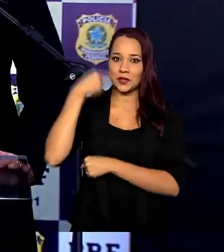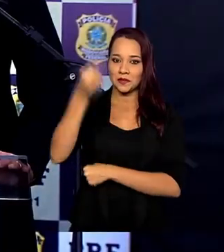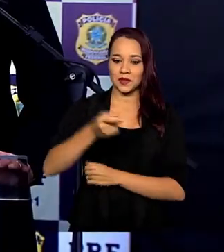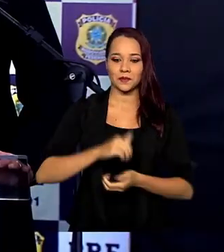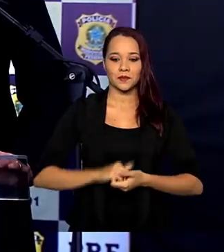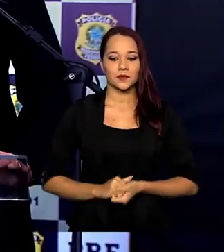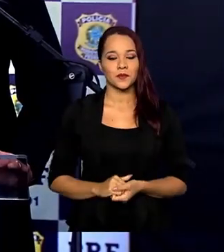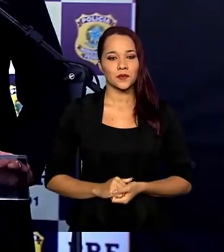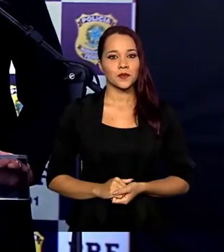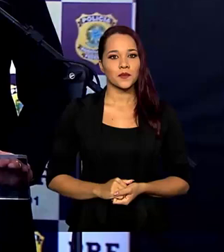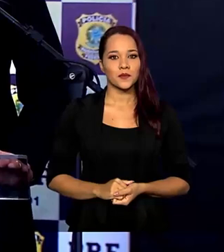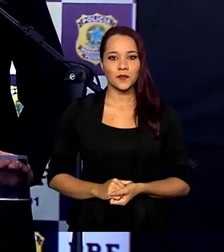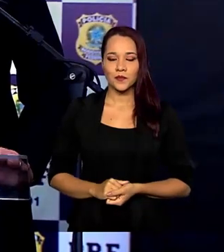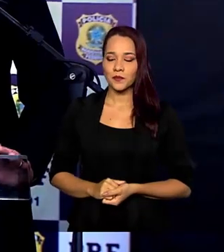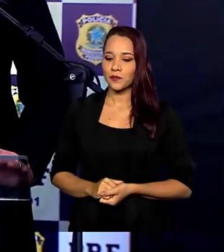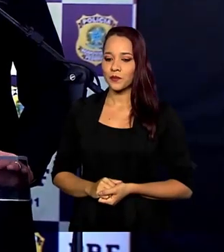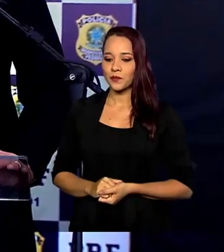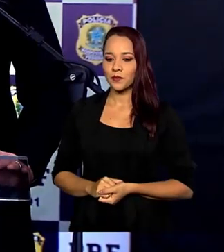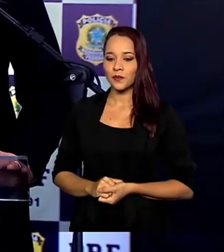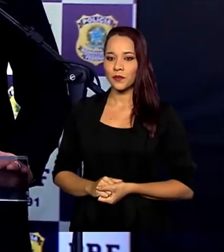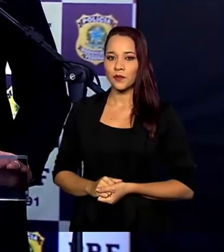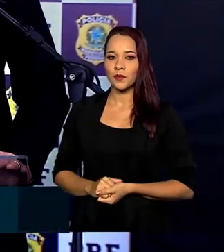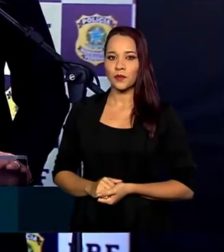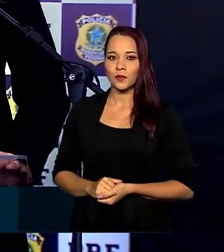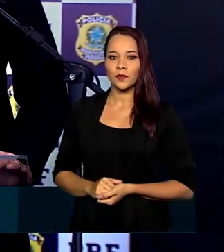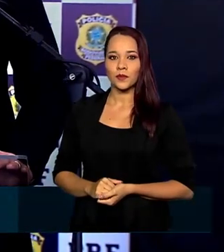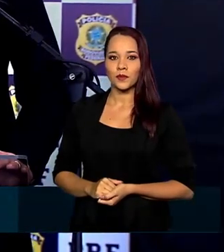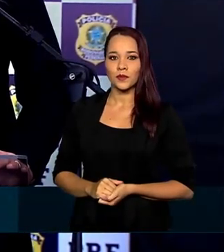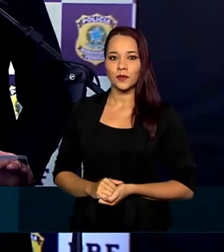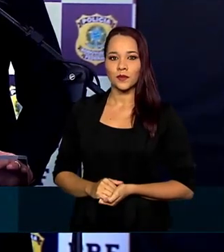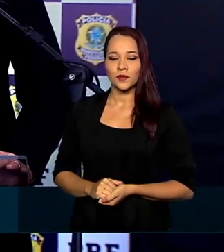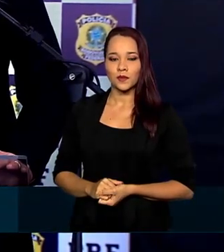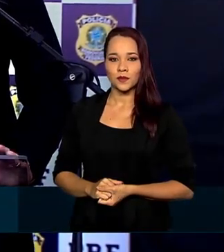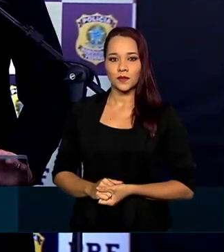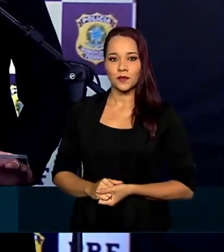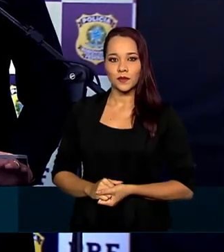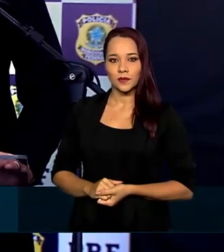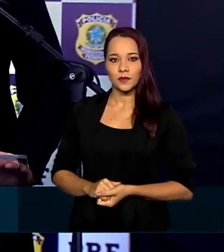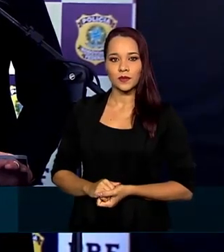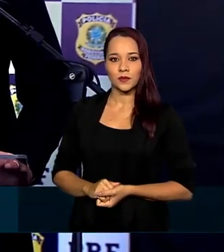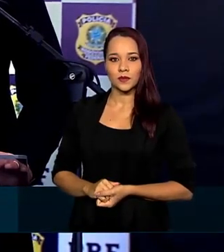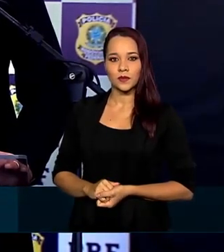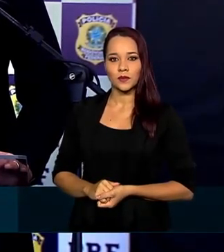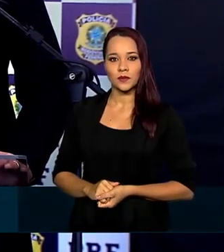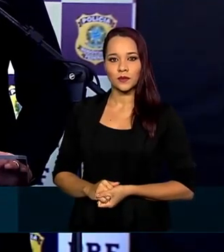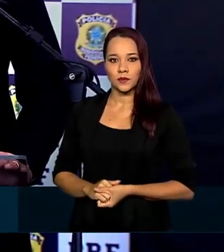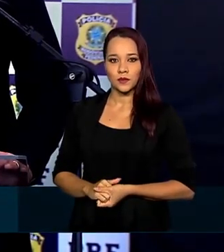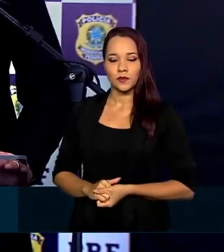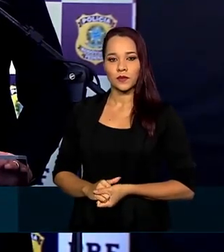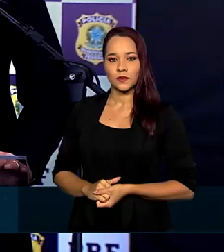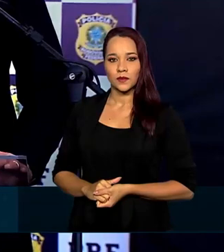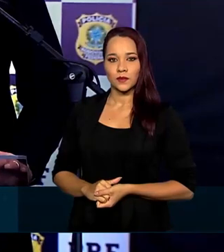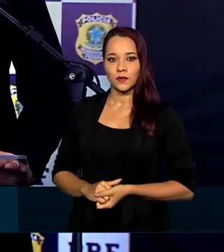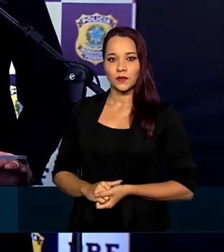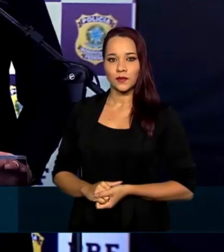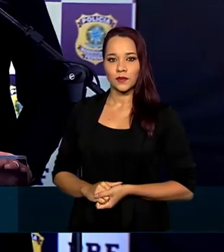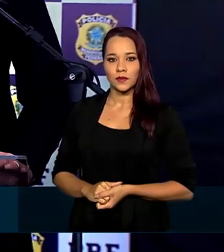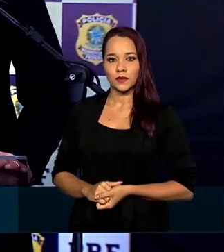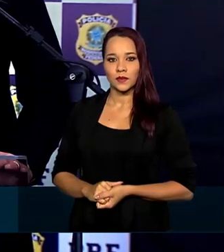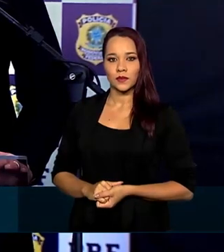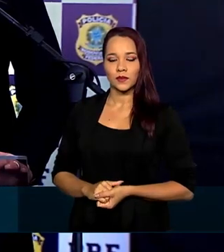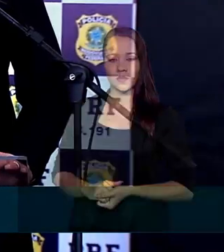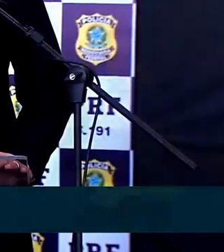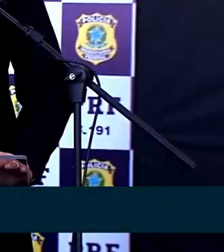A nossa Polícia Rodoviária Federal, ela realmente nos orgulha a todos. As suas